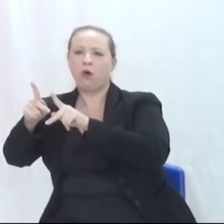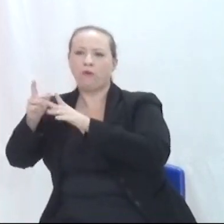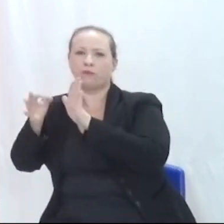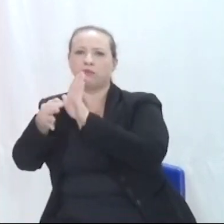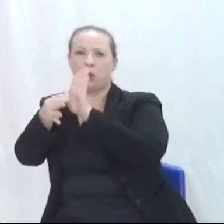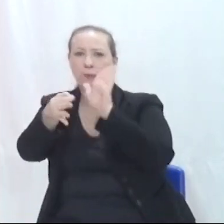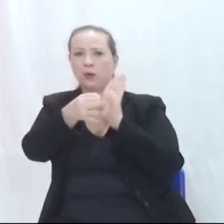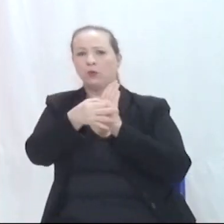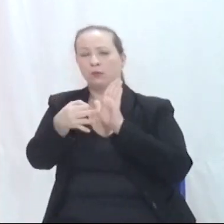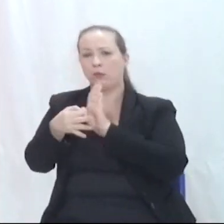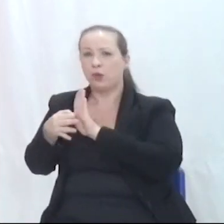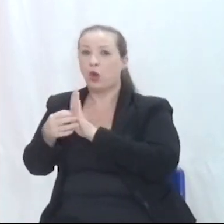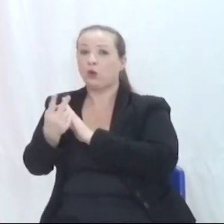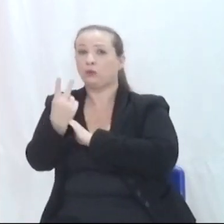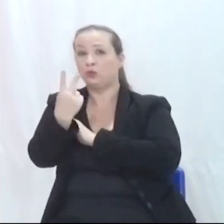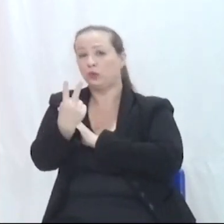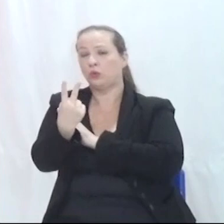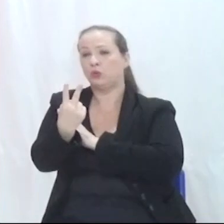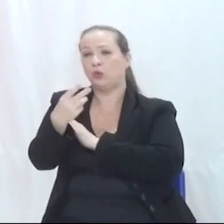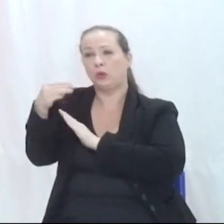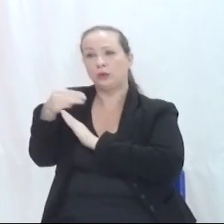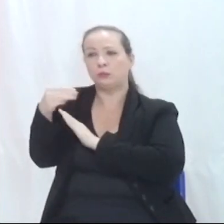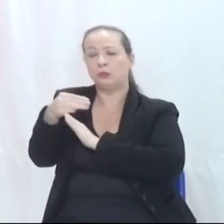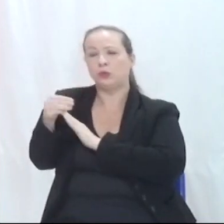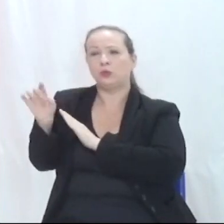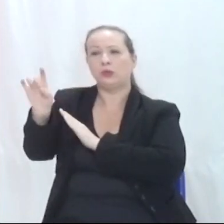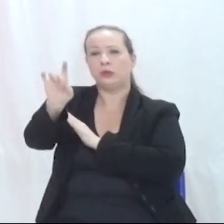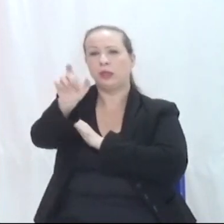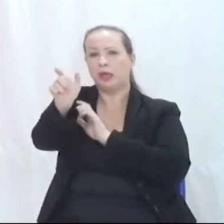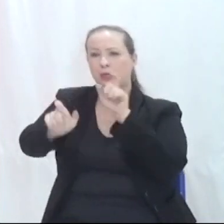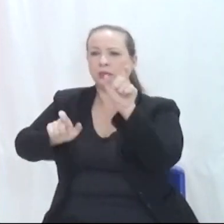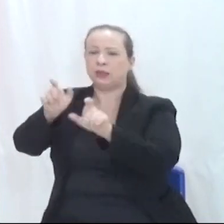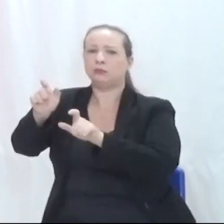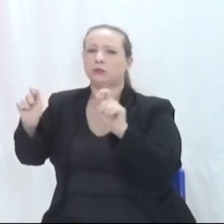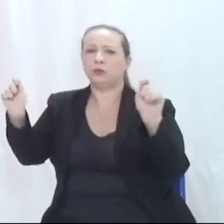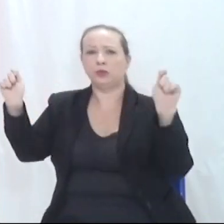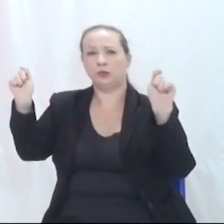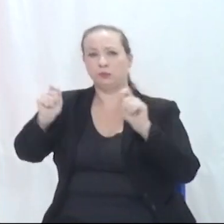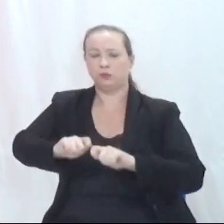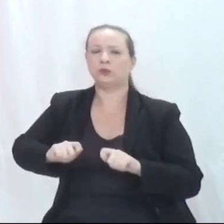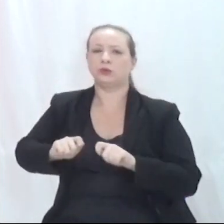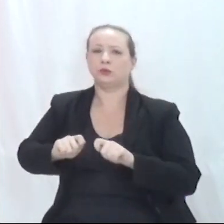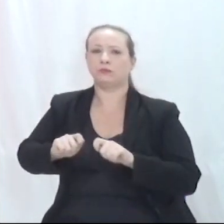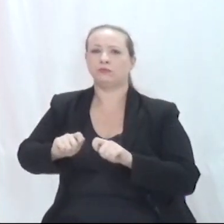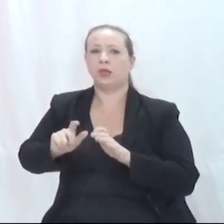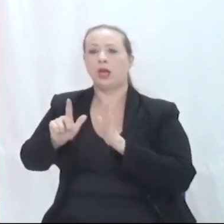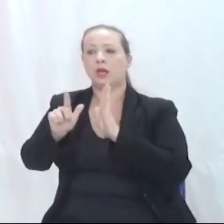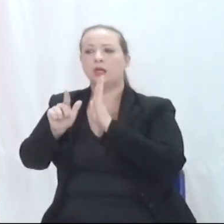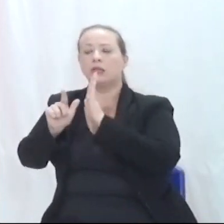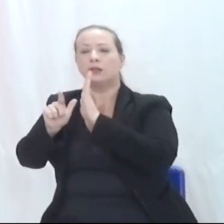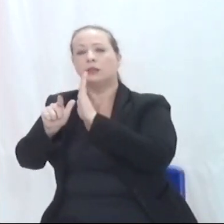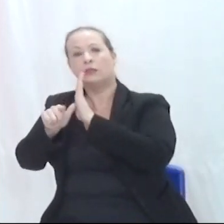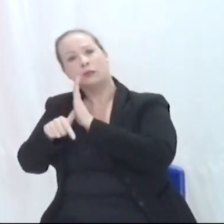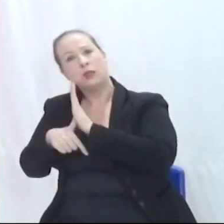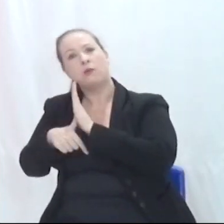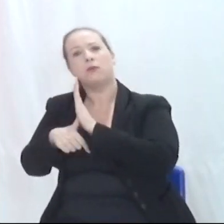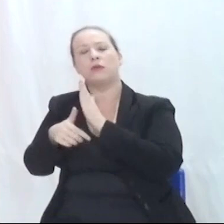de dois minutos cada fala por pessoas. Nos tempos restantes faremos os encaminhamentos.